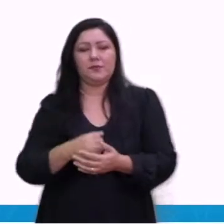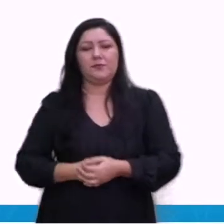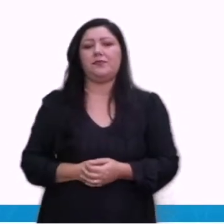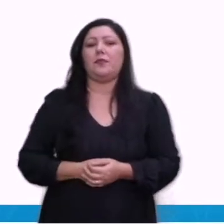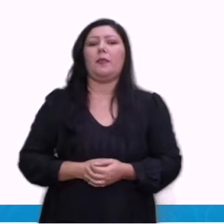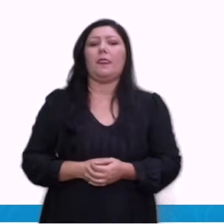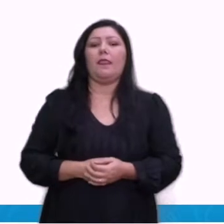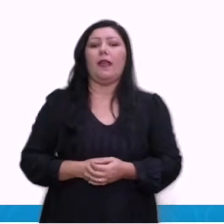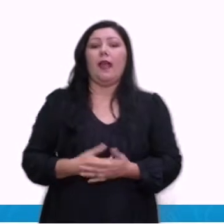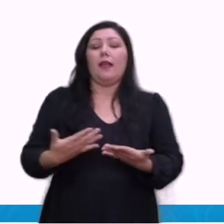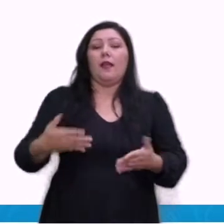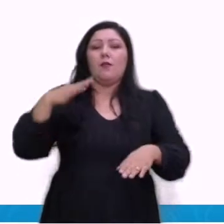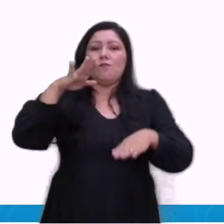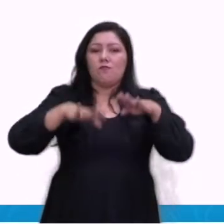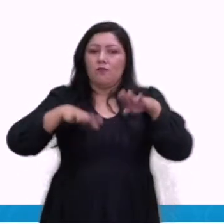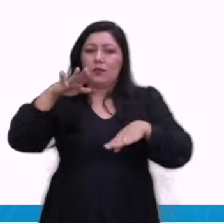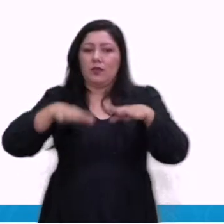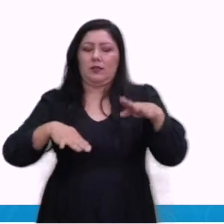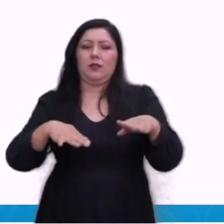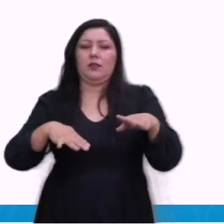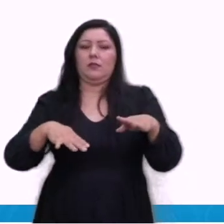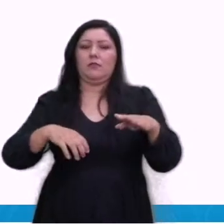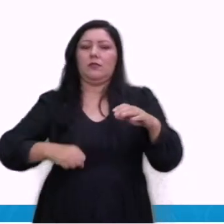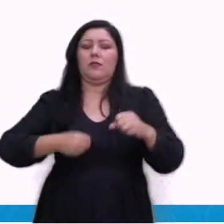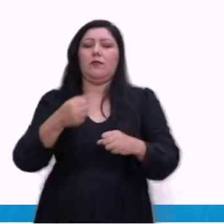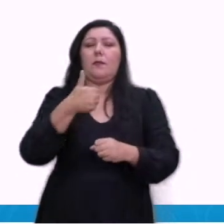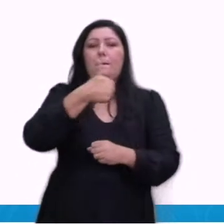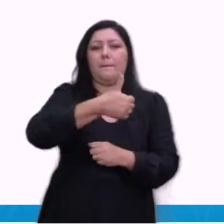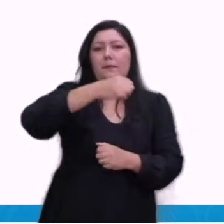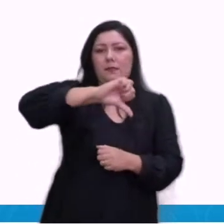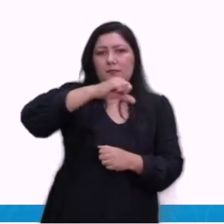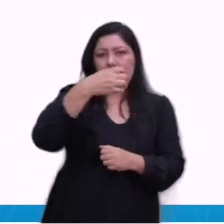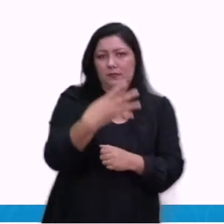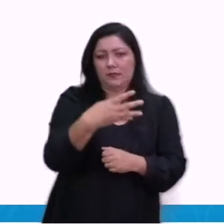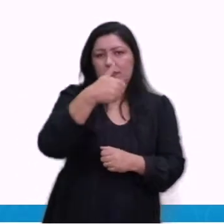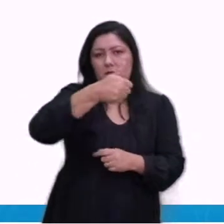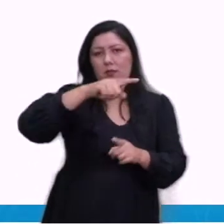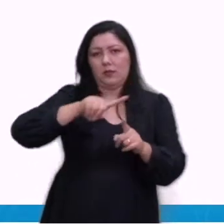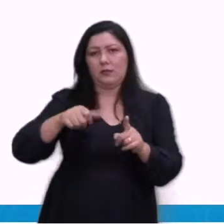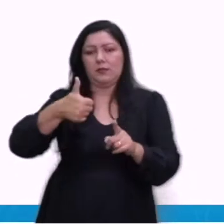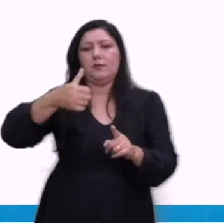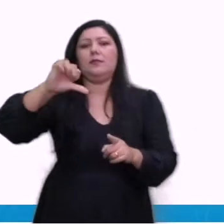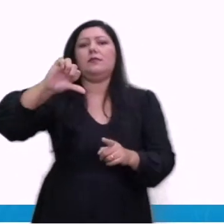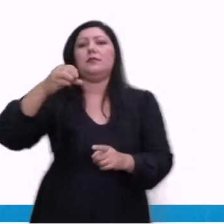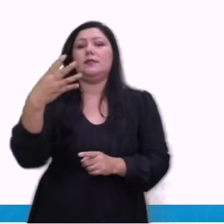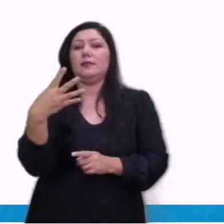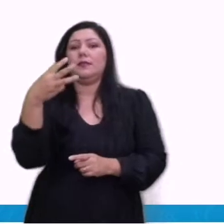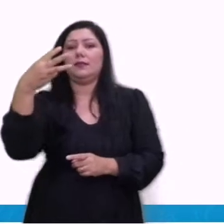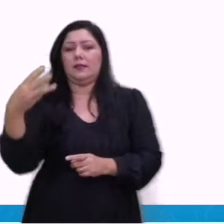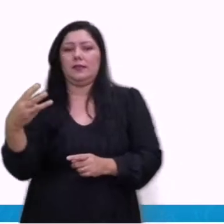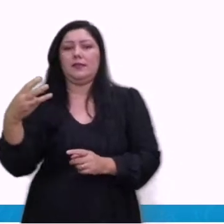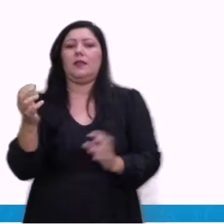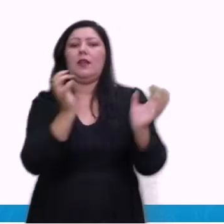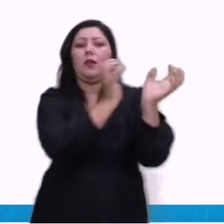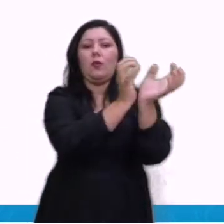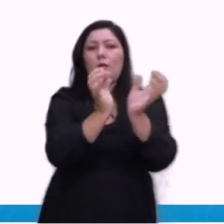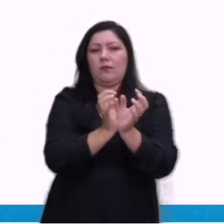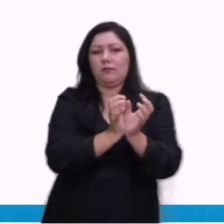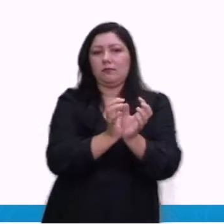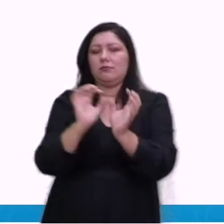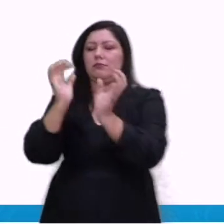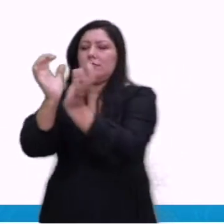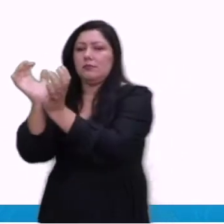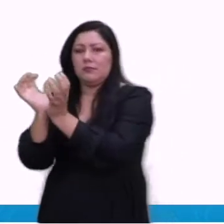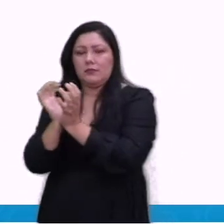equilíbrio das forças, de 1941 a 1943, conforme nós estamos vendo aqui no mapa.